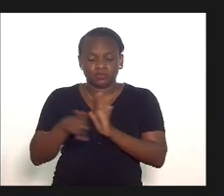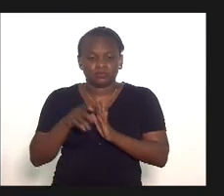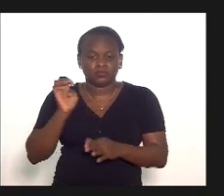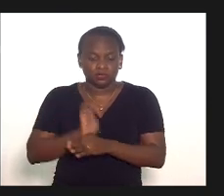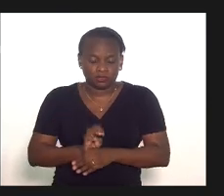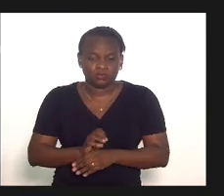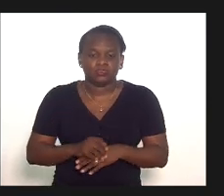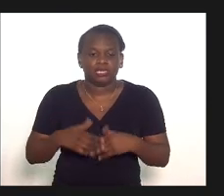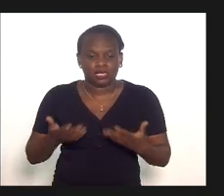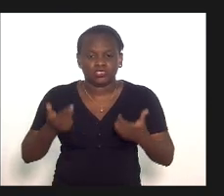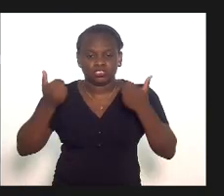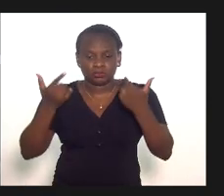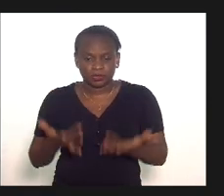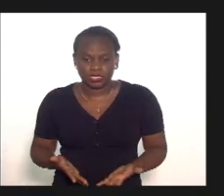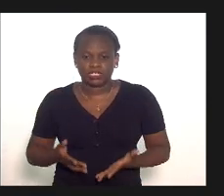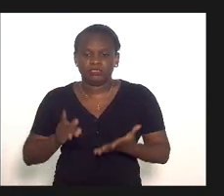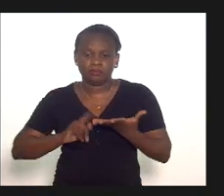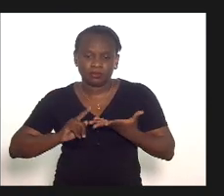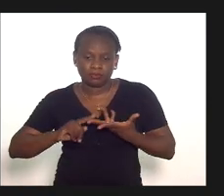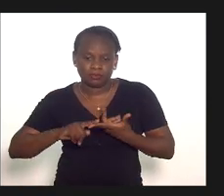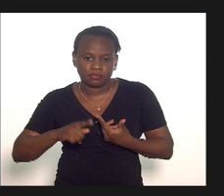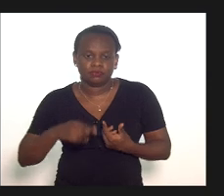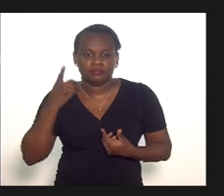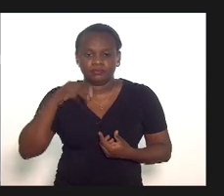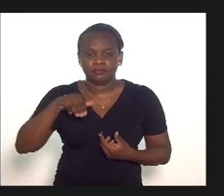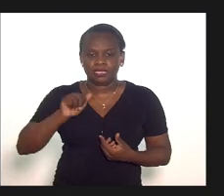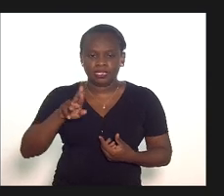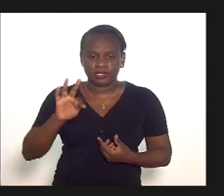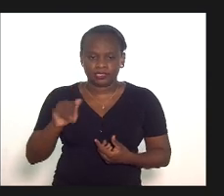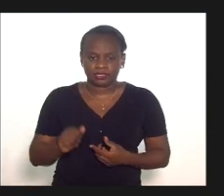estado era isso que eu gostaria de ponderar doutora Marta Rocha